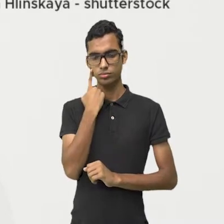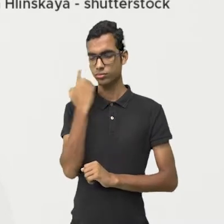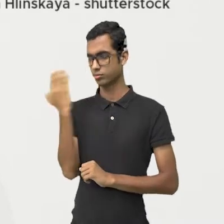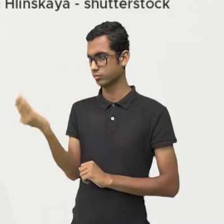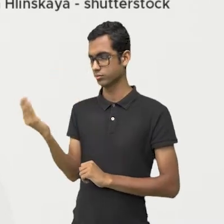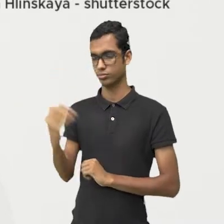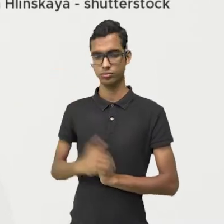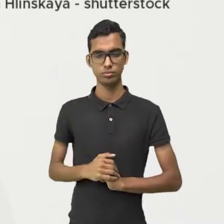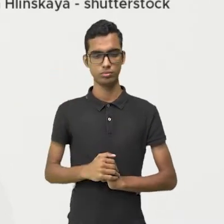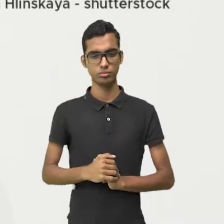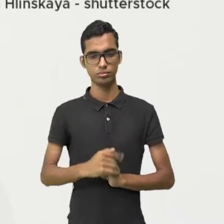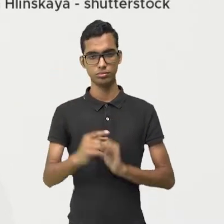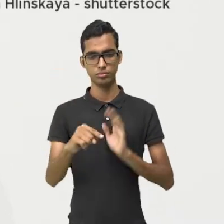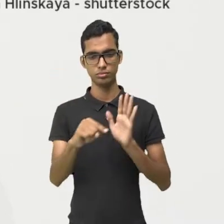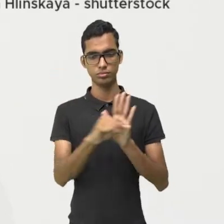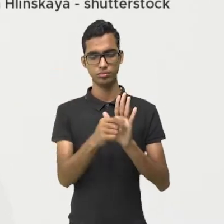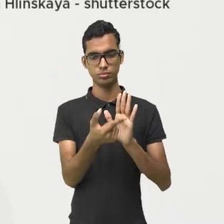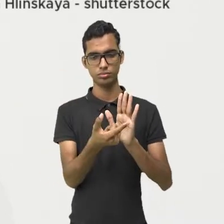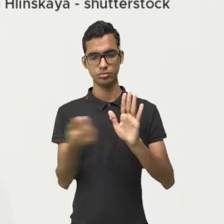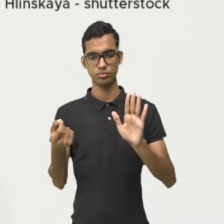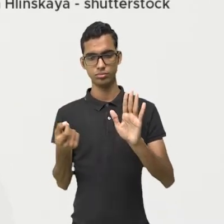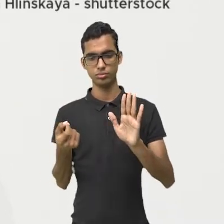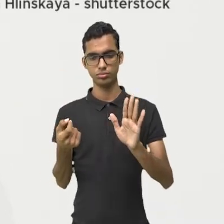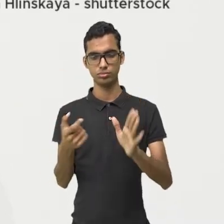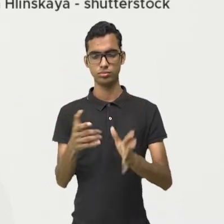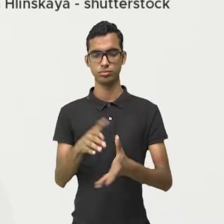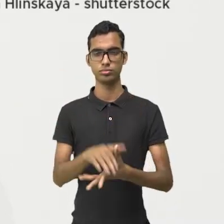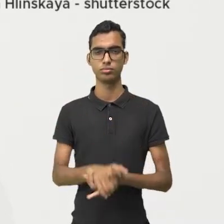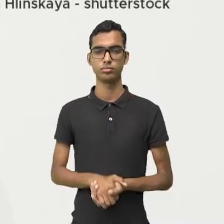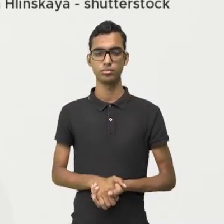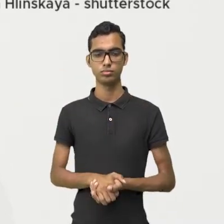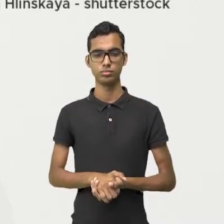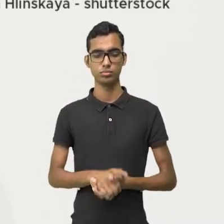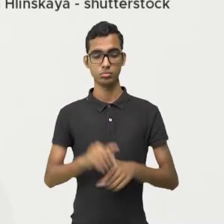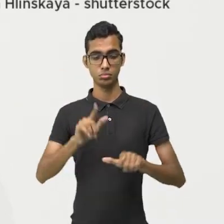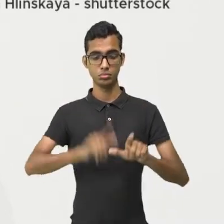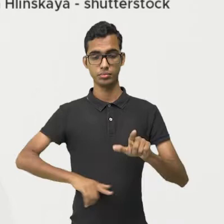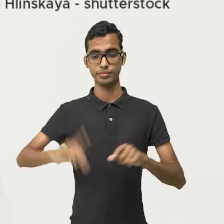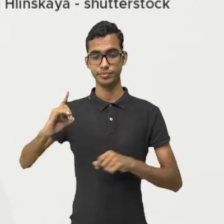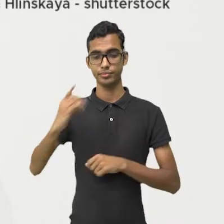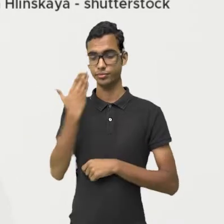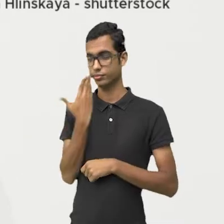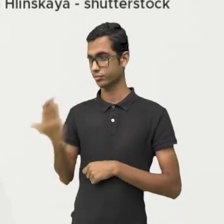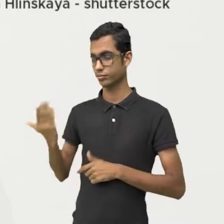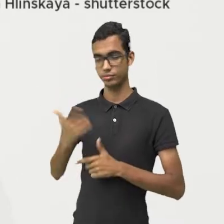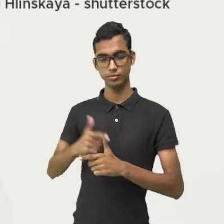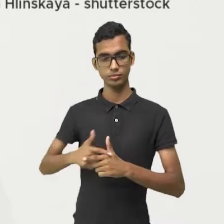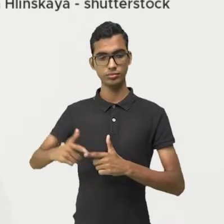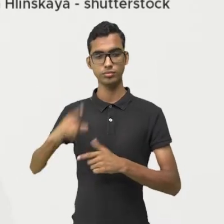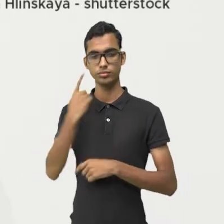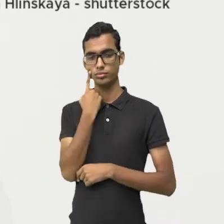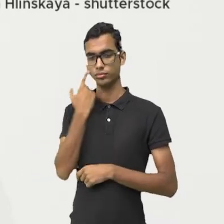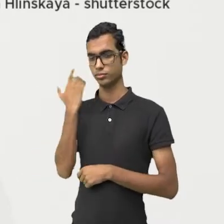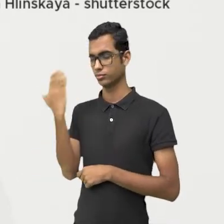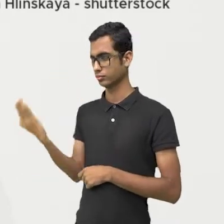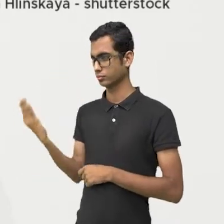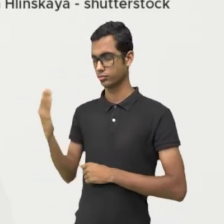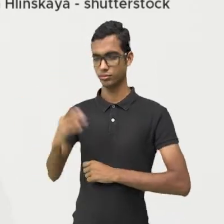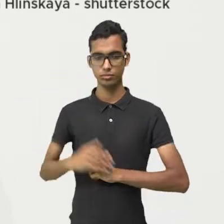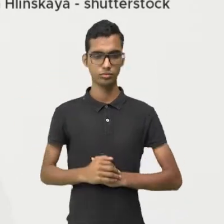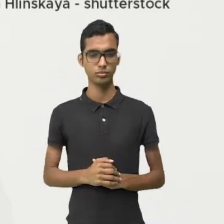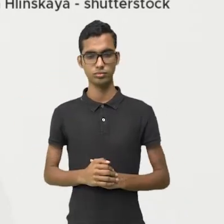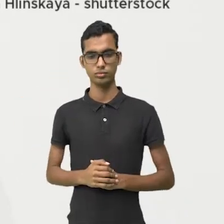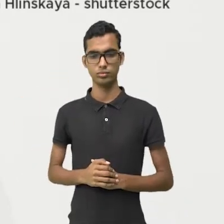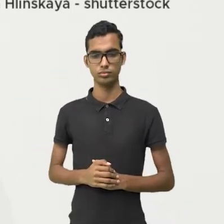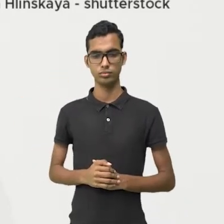por 2 vai me dar 20. Ou seja, menos 20. Na letra D. Divisão de sinais iguais. O